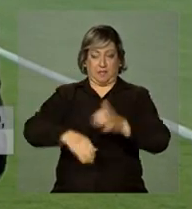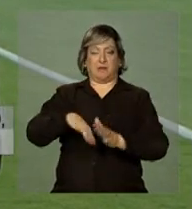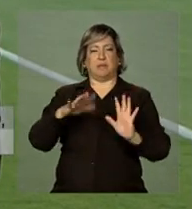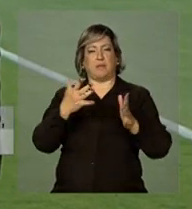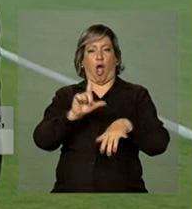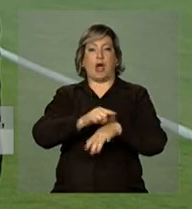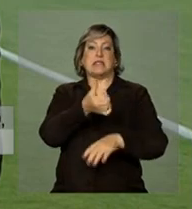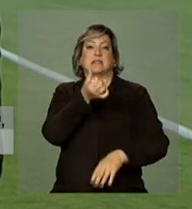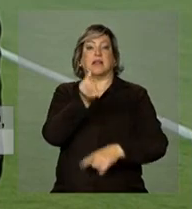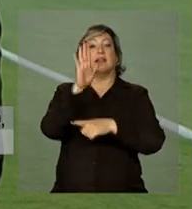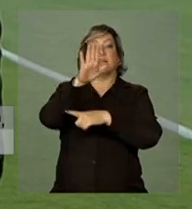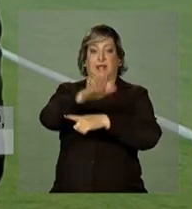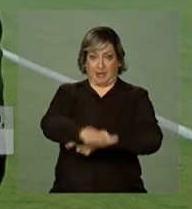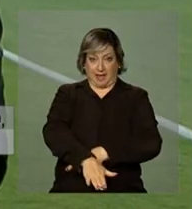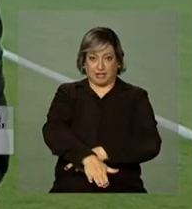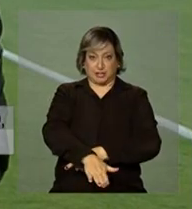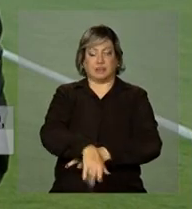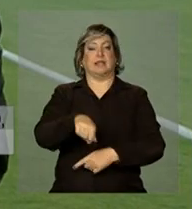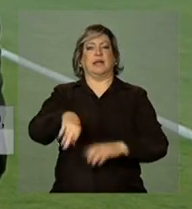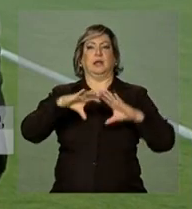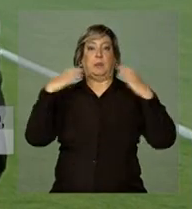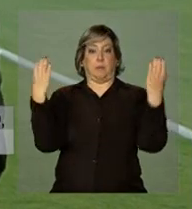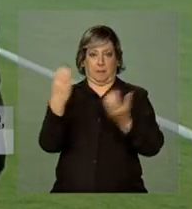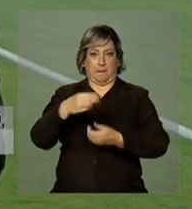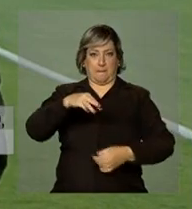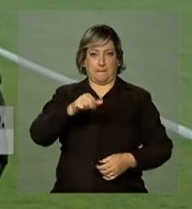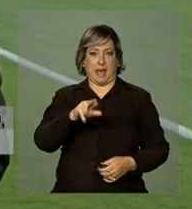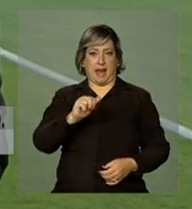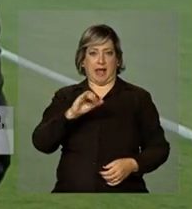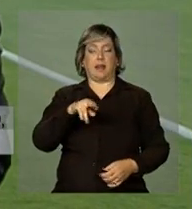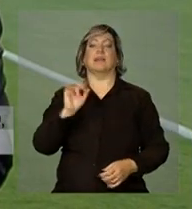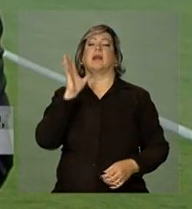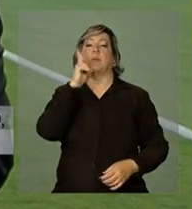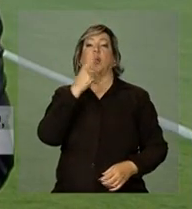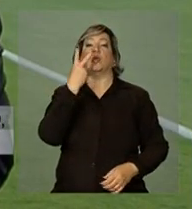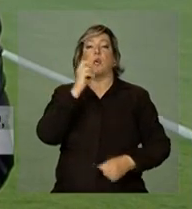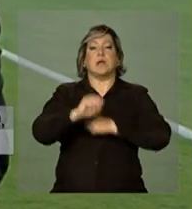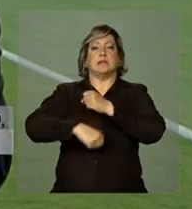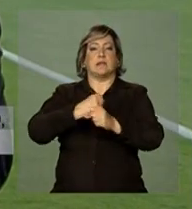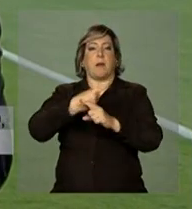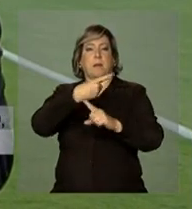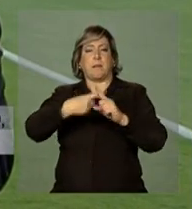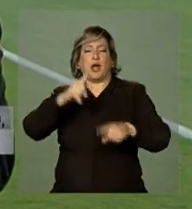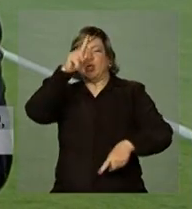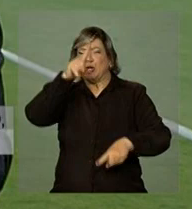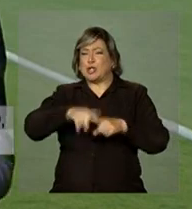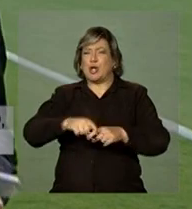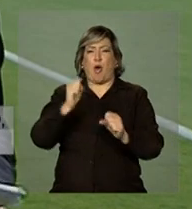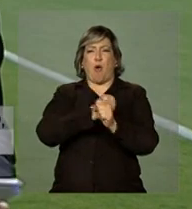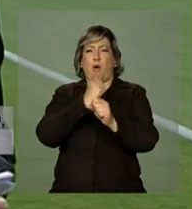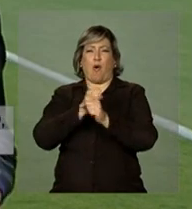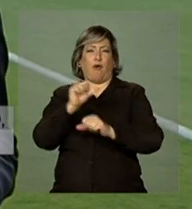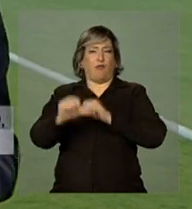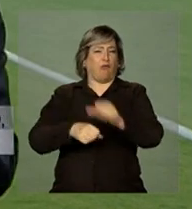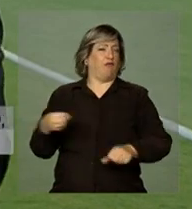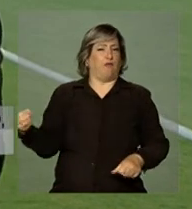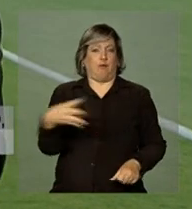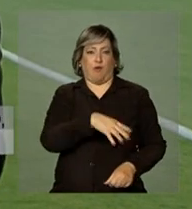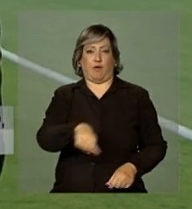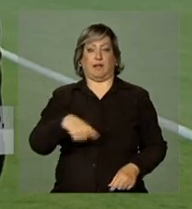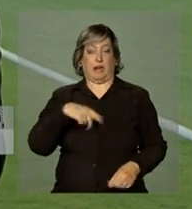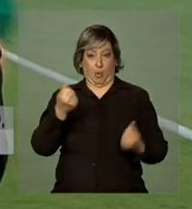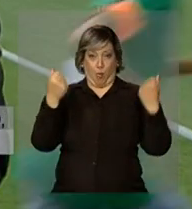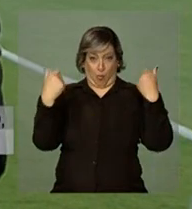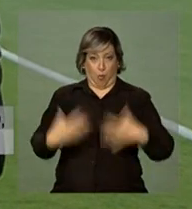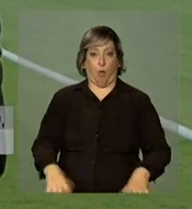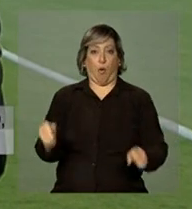das 6 horas da tarde. O Maracanã demorou dois anos e meio para ser totalmente reconstruído. O custo